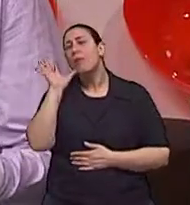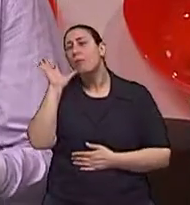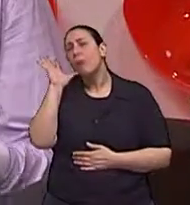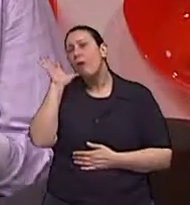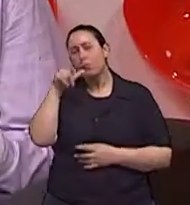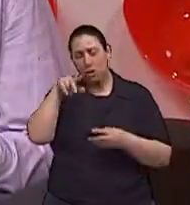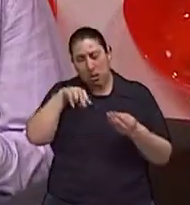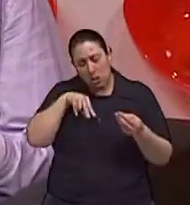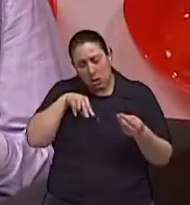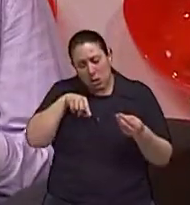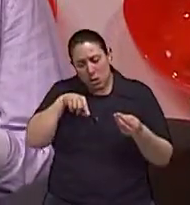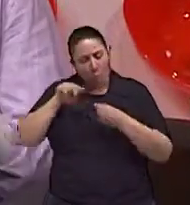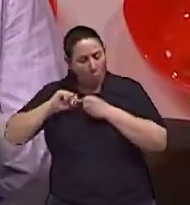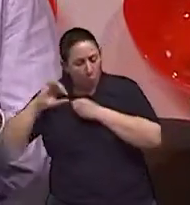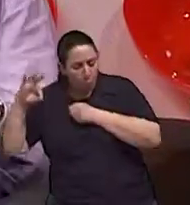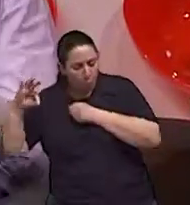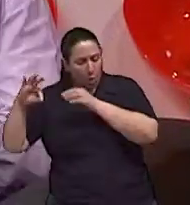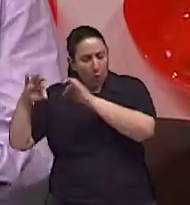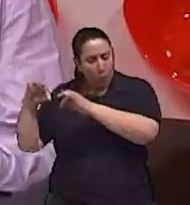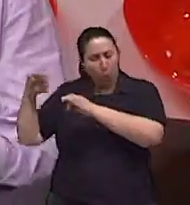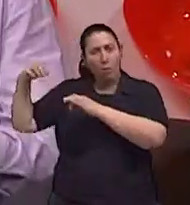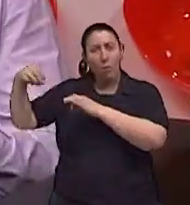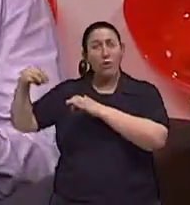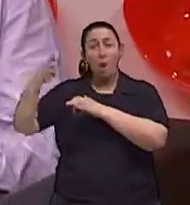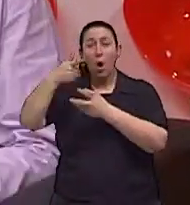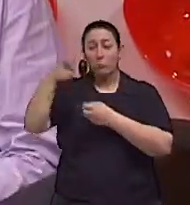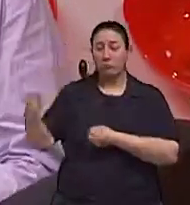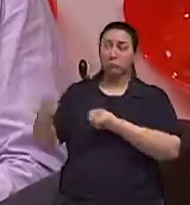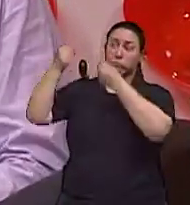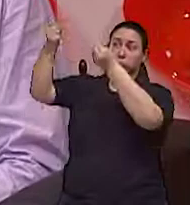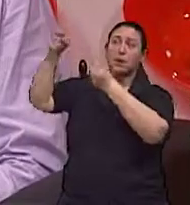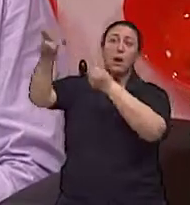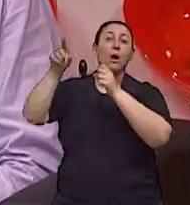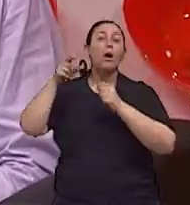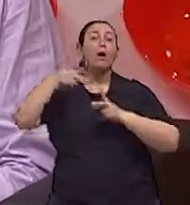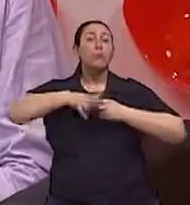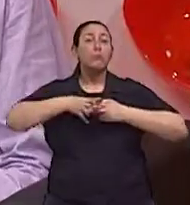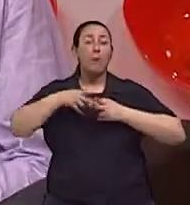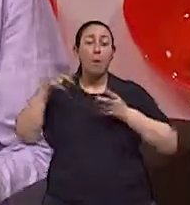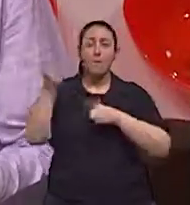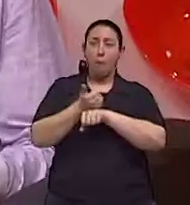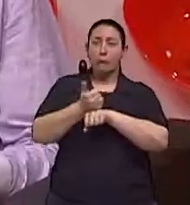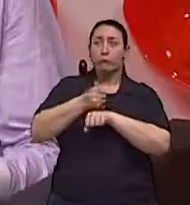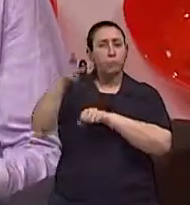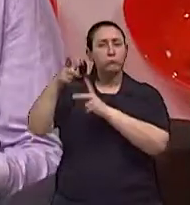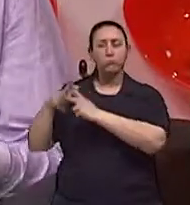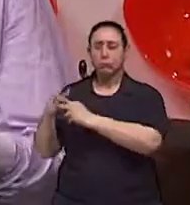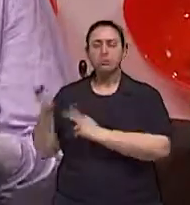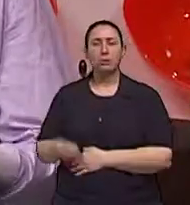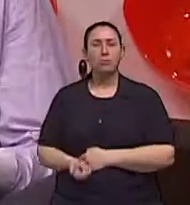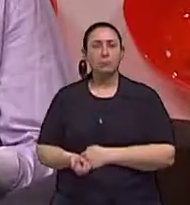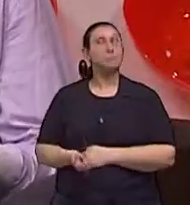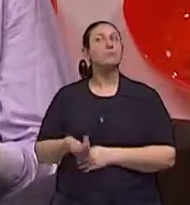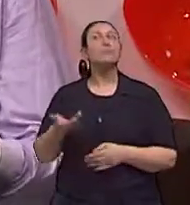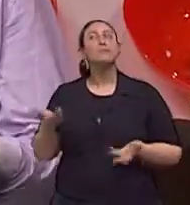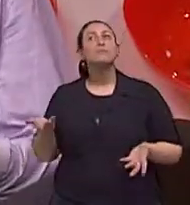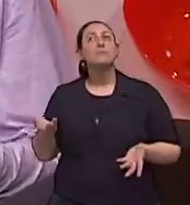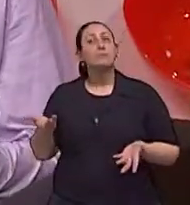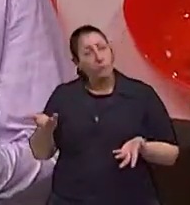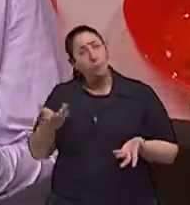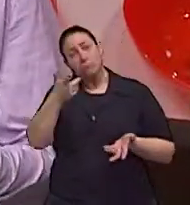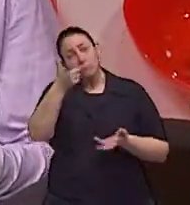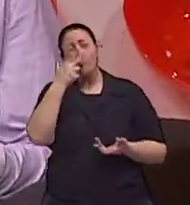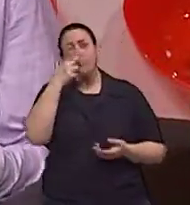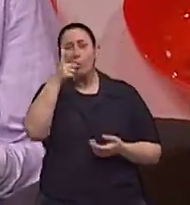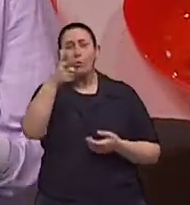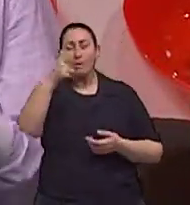sendo que tu buscando um bom mecânico ele vai lá e localiza em pouco tempo e está resolvida a situação então buscar um especialista que nos ajuda é mais ou